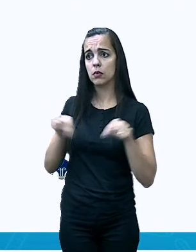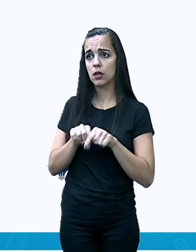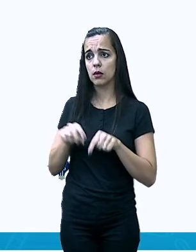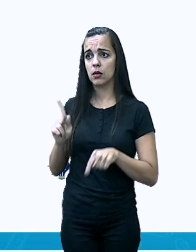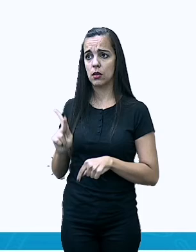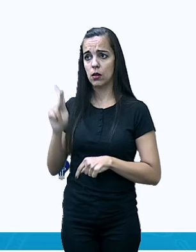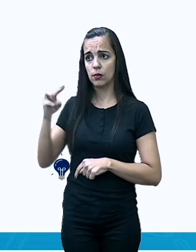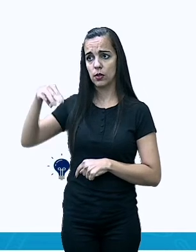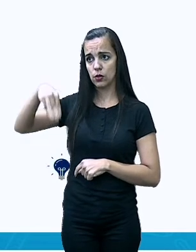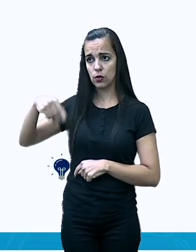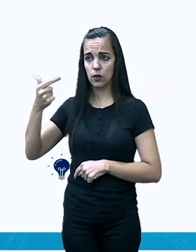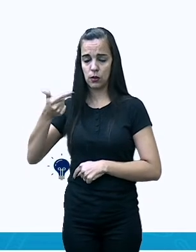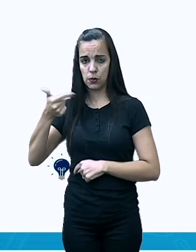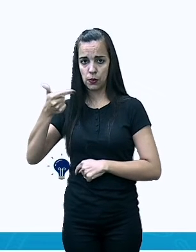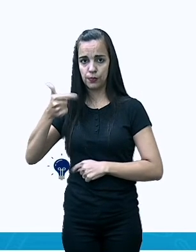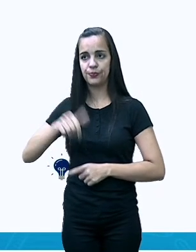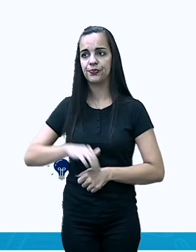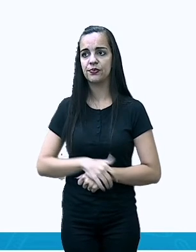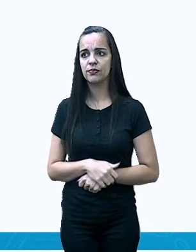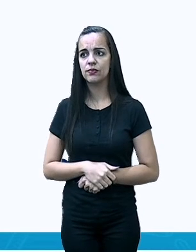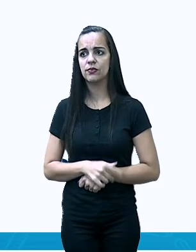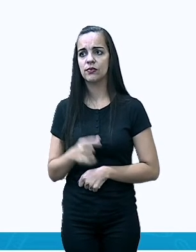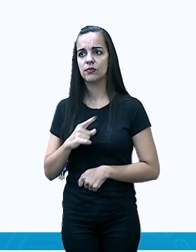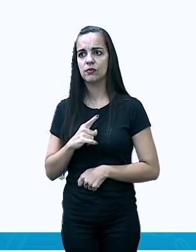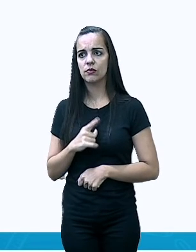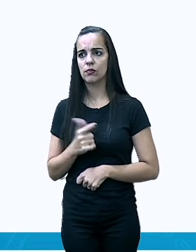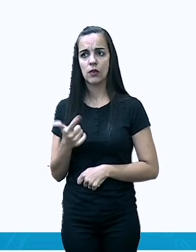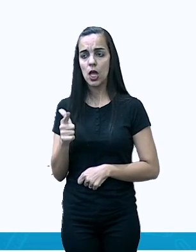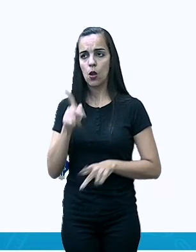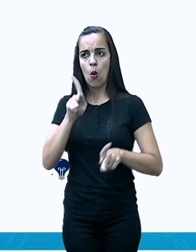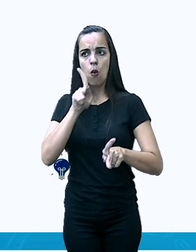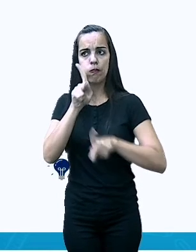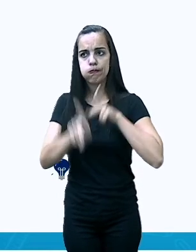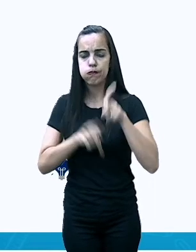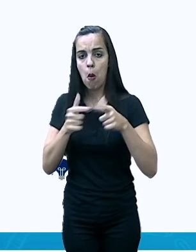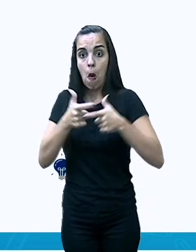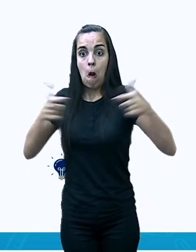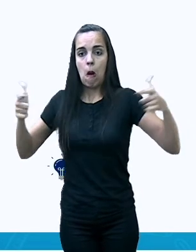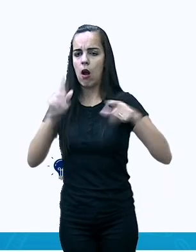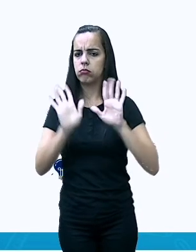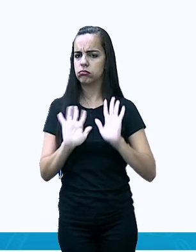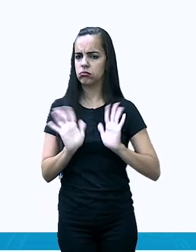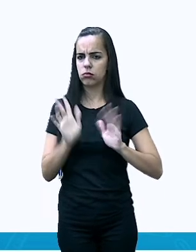por quilômetro quadrado. Também não é um país muito grande.